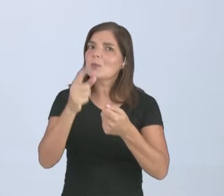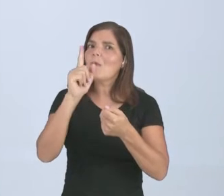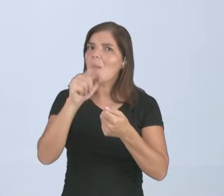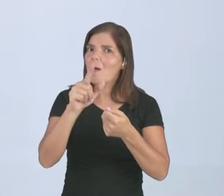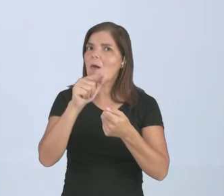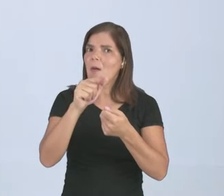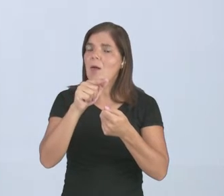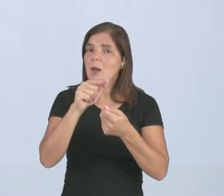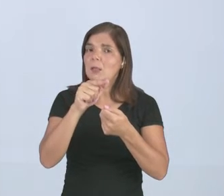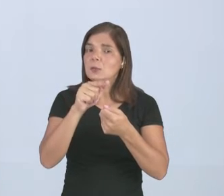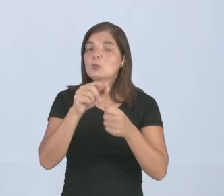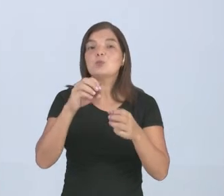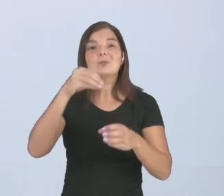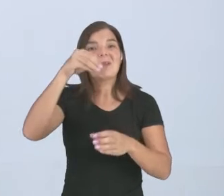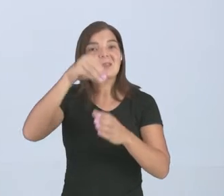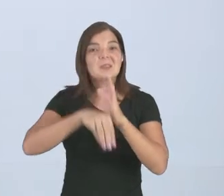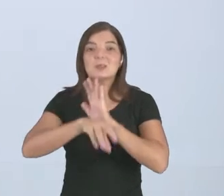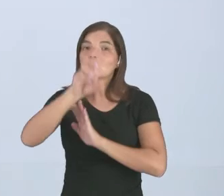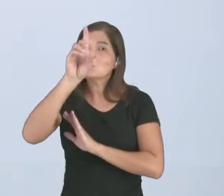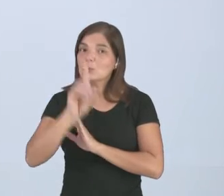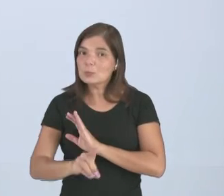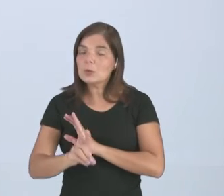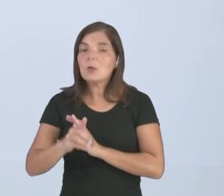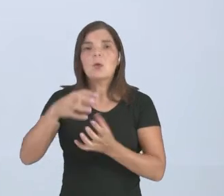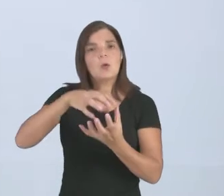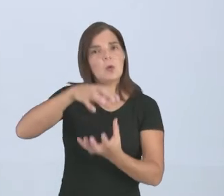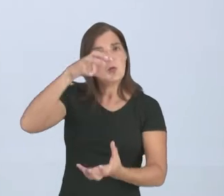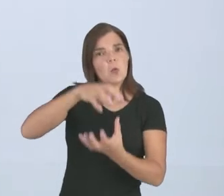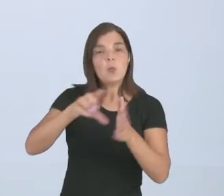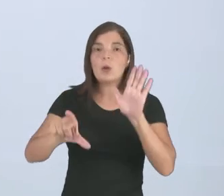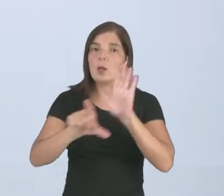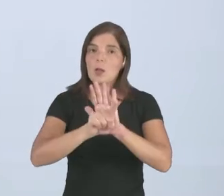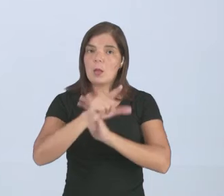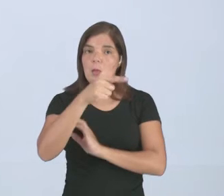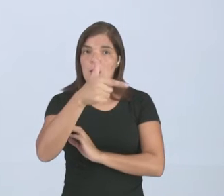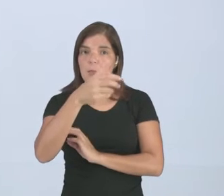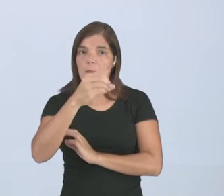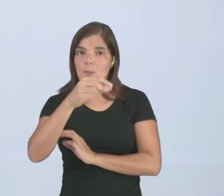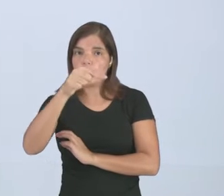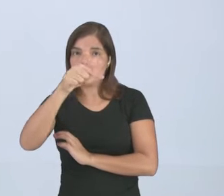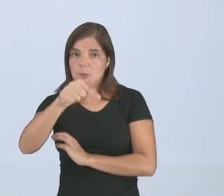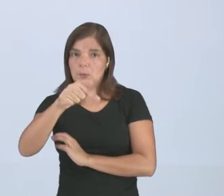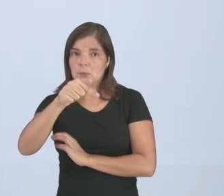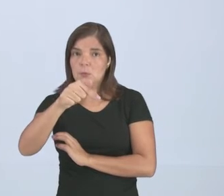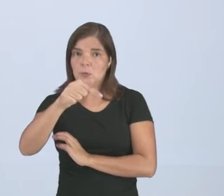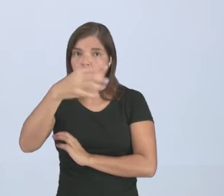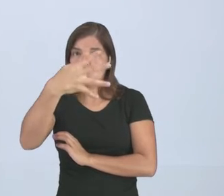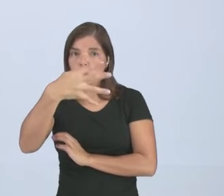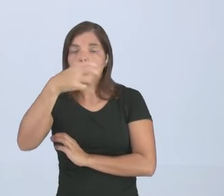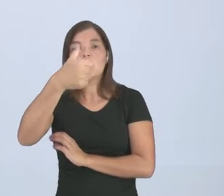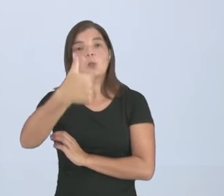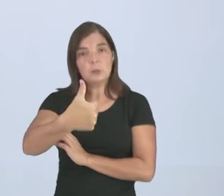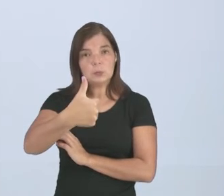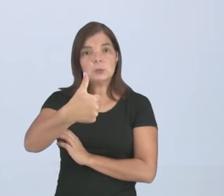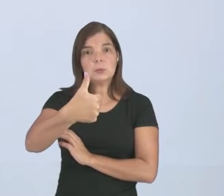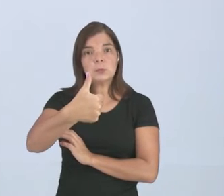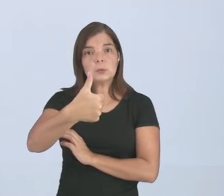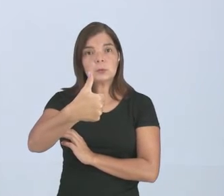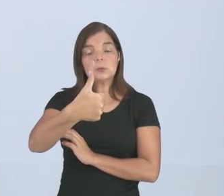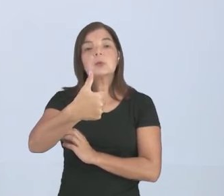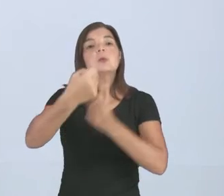legalmente por dispositivos legais, né? No caso do idoso, nós vamos ter a lei 10.741, né?